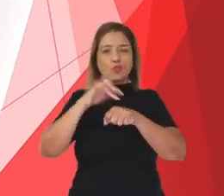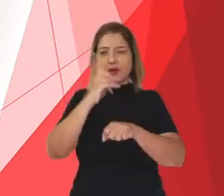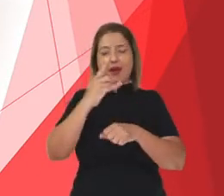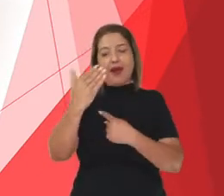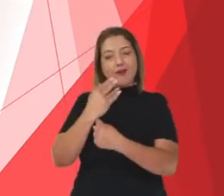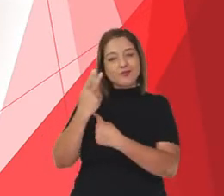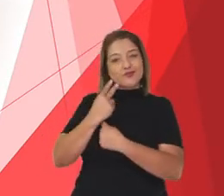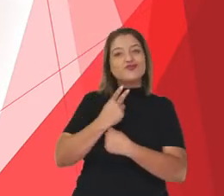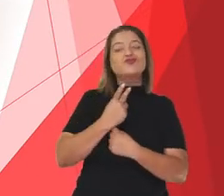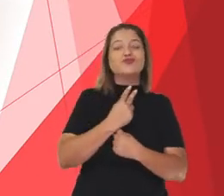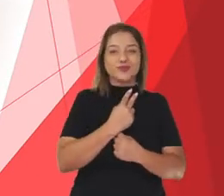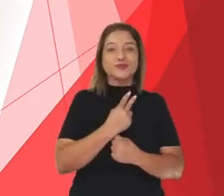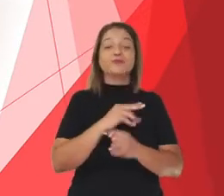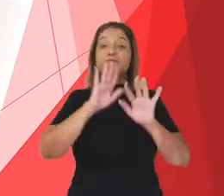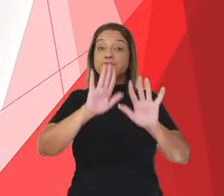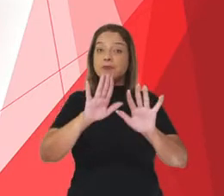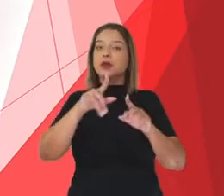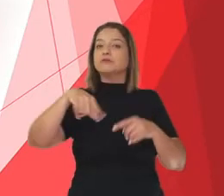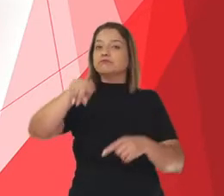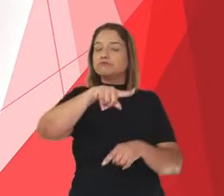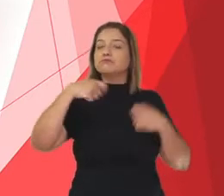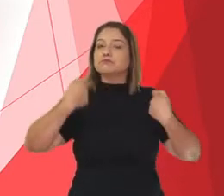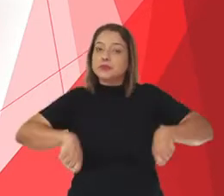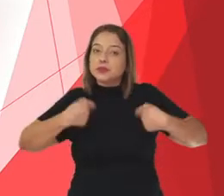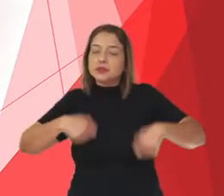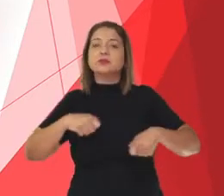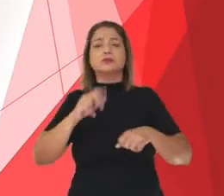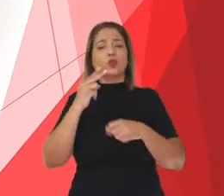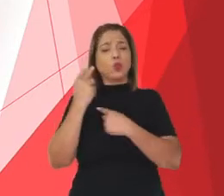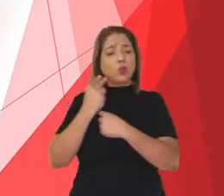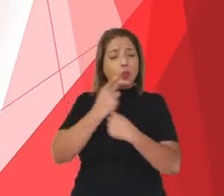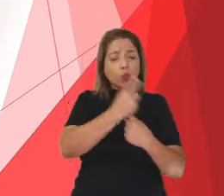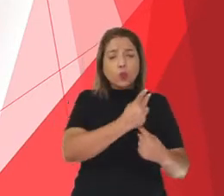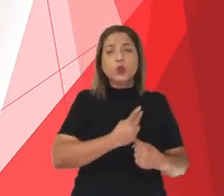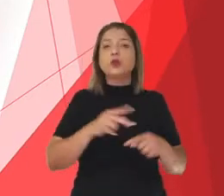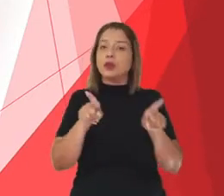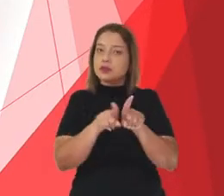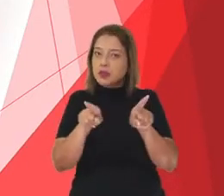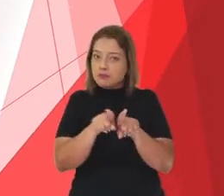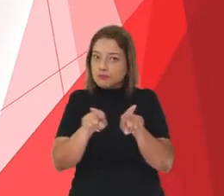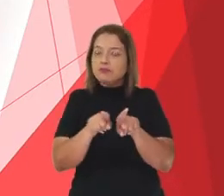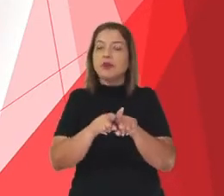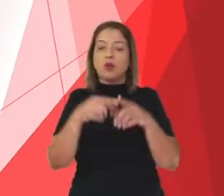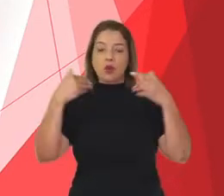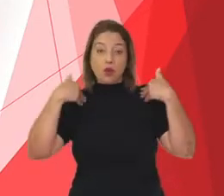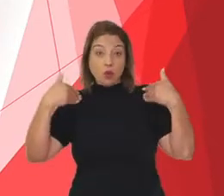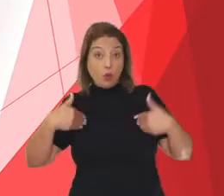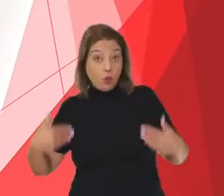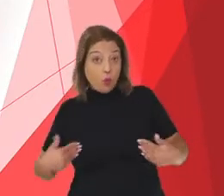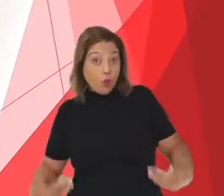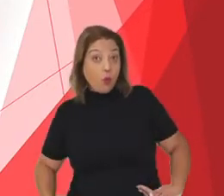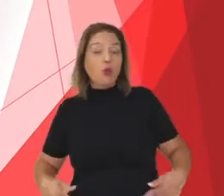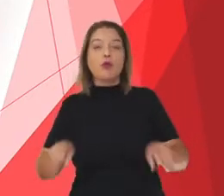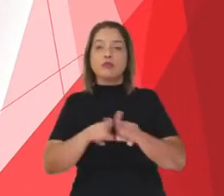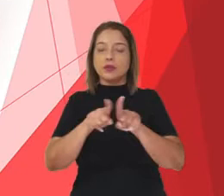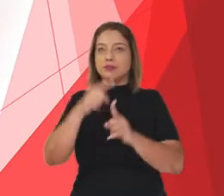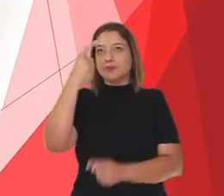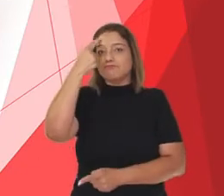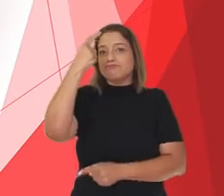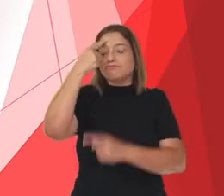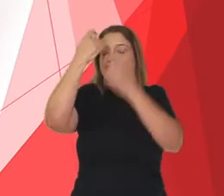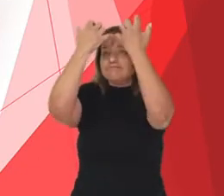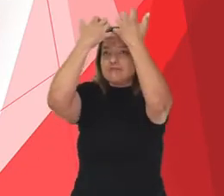Mas, para isso, precisamos nos cuidar bem, tanto do nosso corpo quanto da nossa